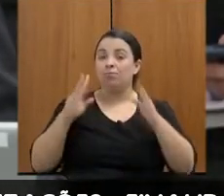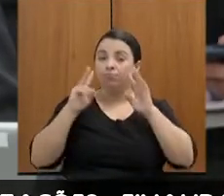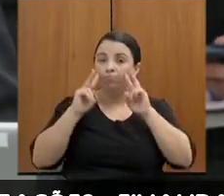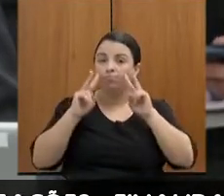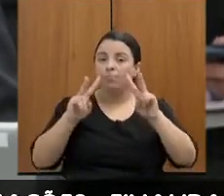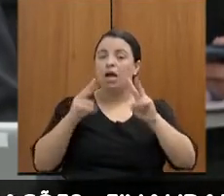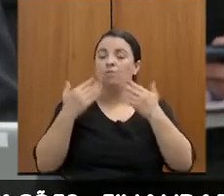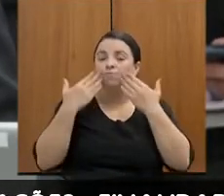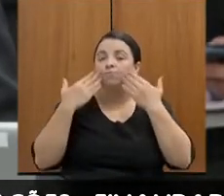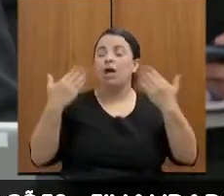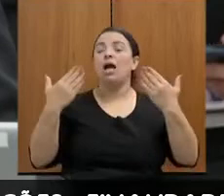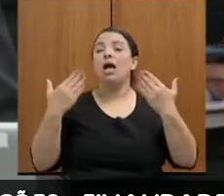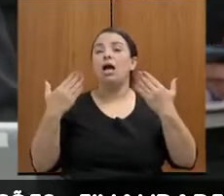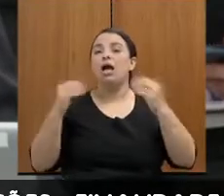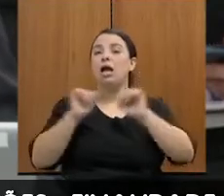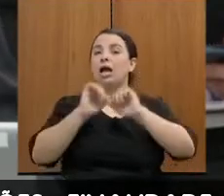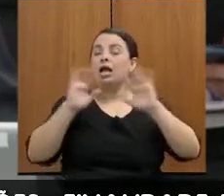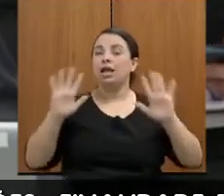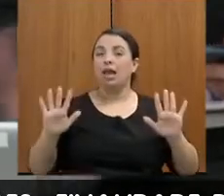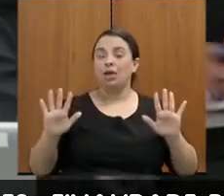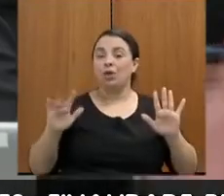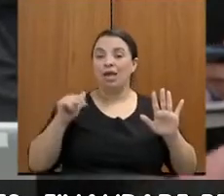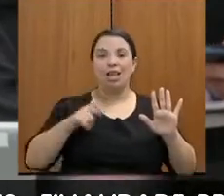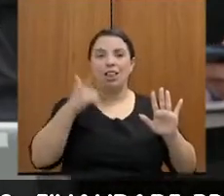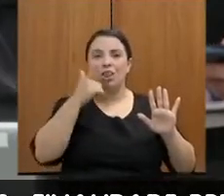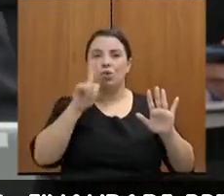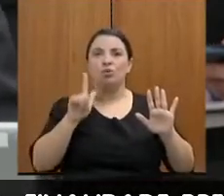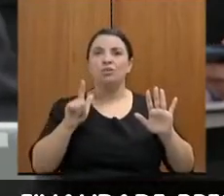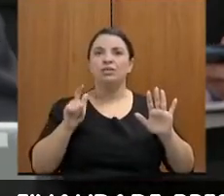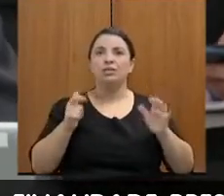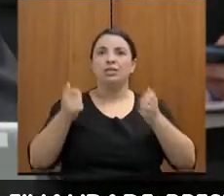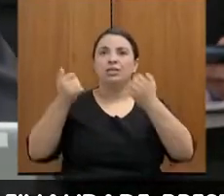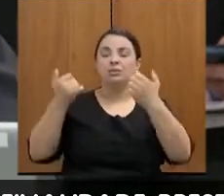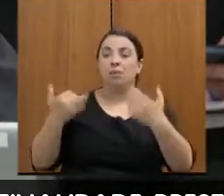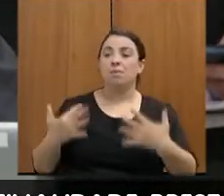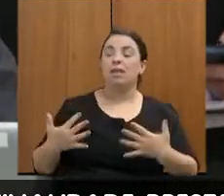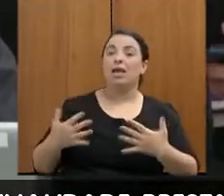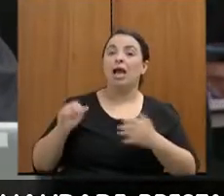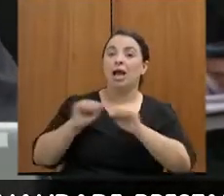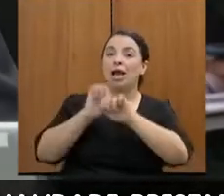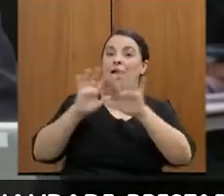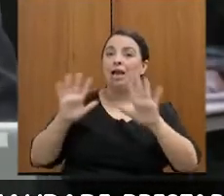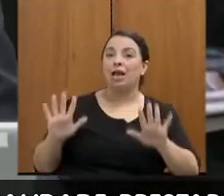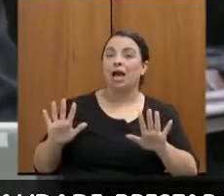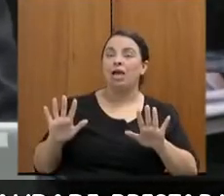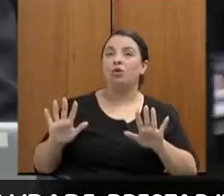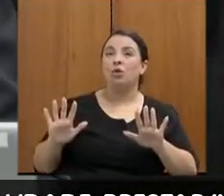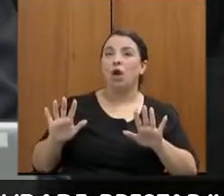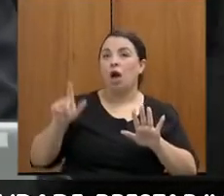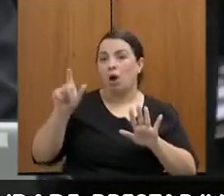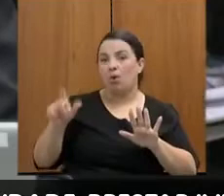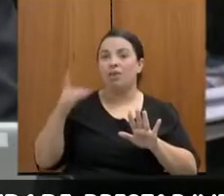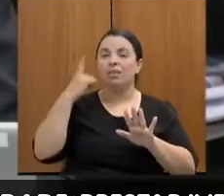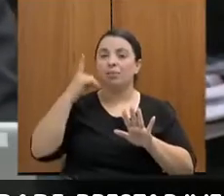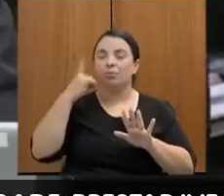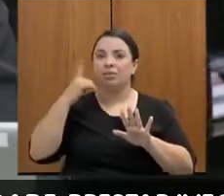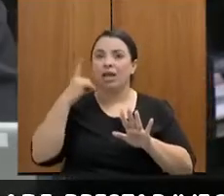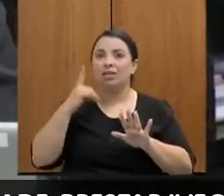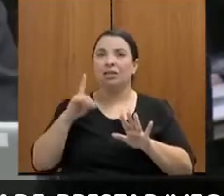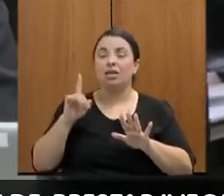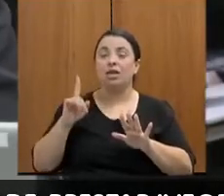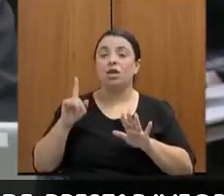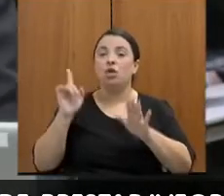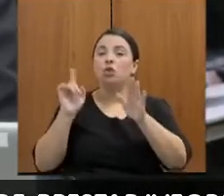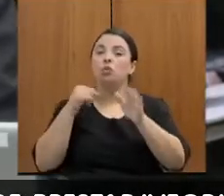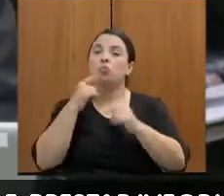não conseguir dar a devida transparência a uma deputada que questiona o saldo de uma conta também é muito complicado.